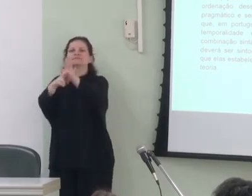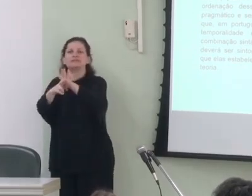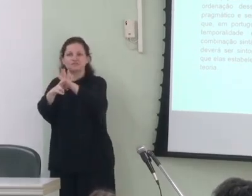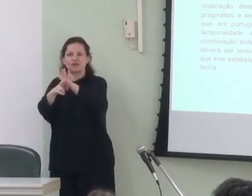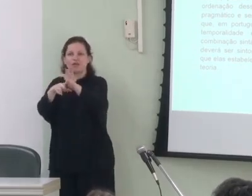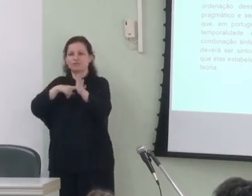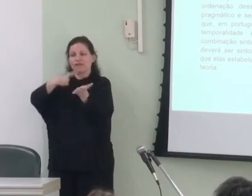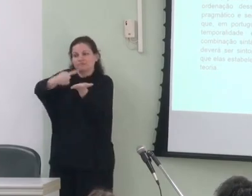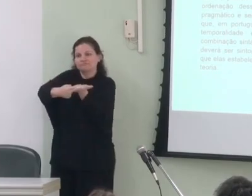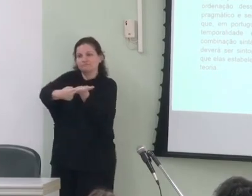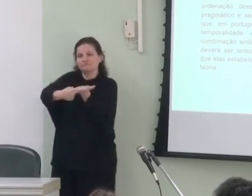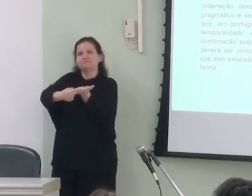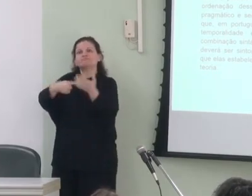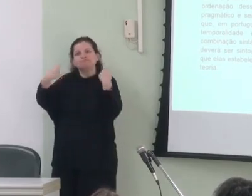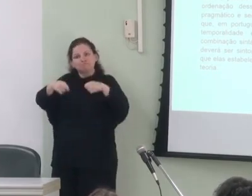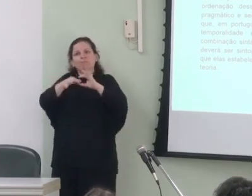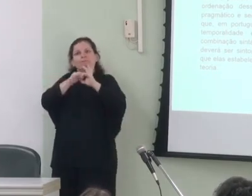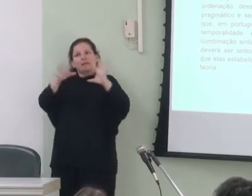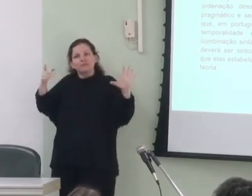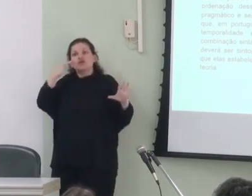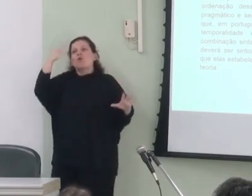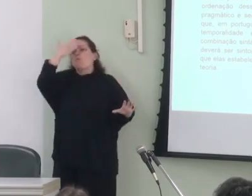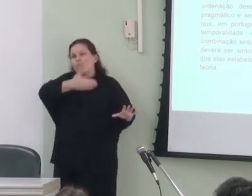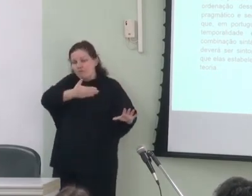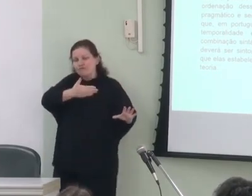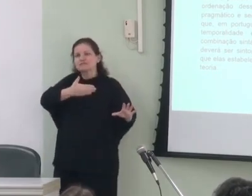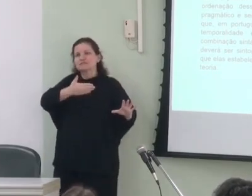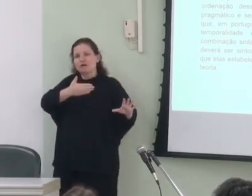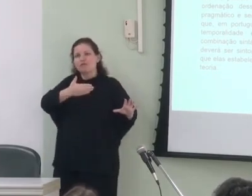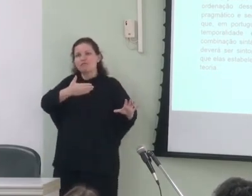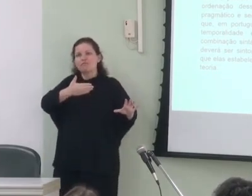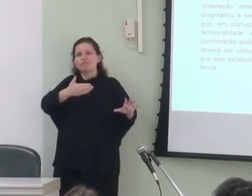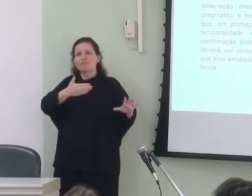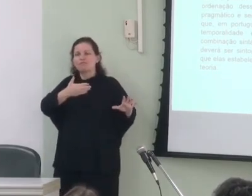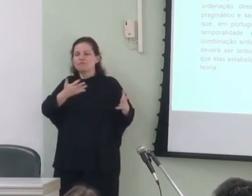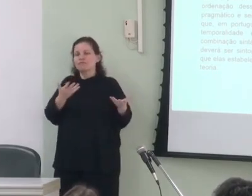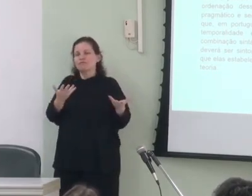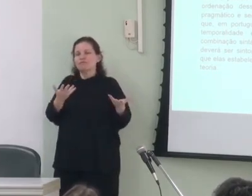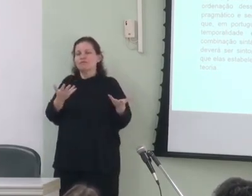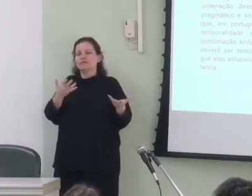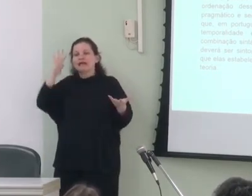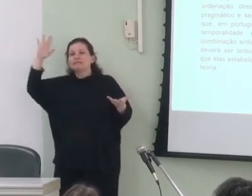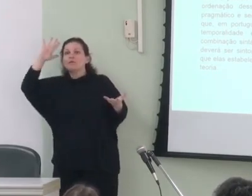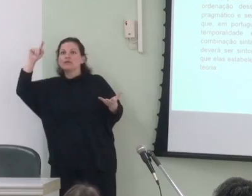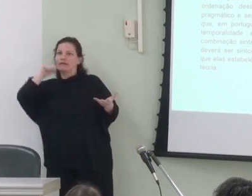estabelecem e deverá permitir a comprovação das predições da teoria.